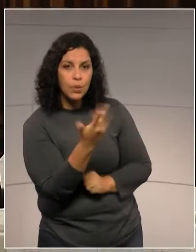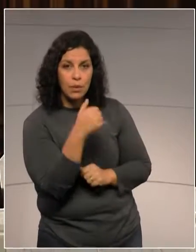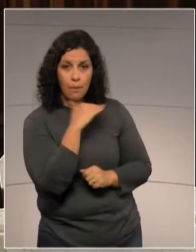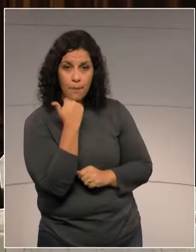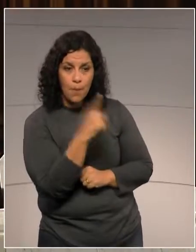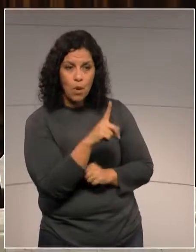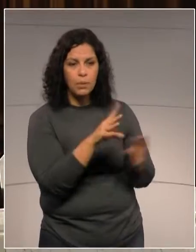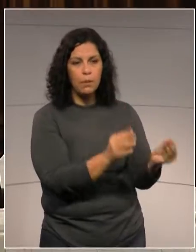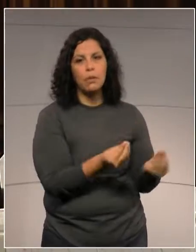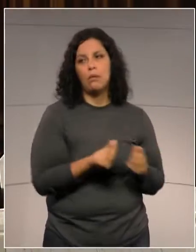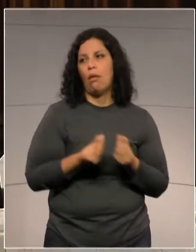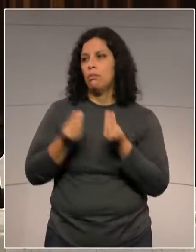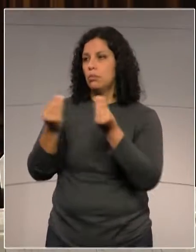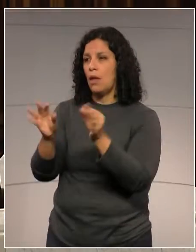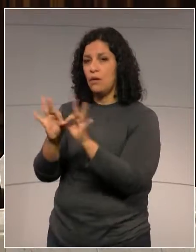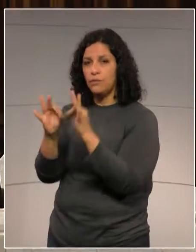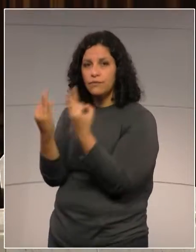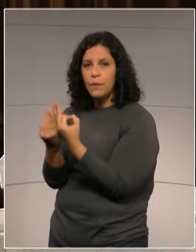é inaceitável.